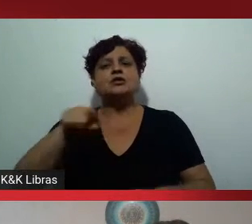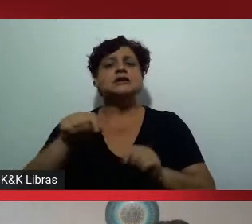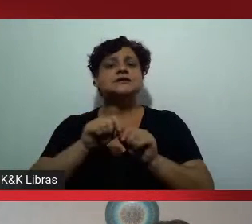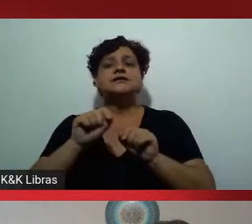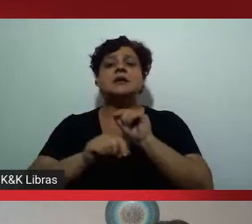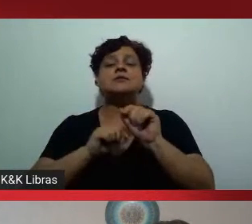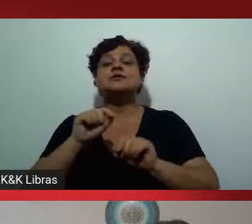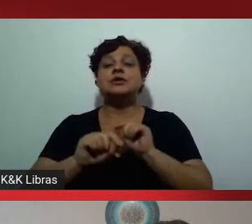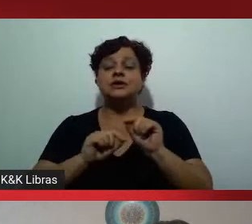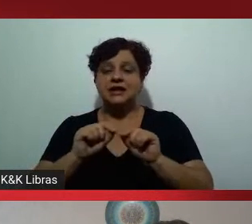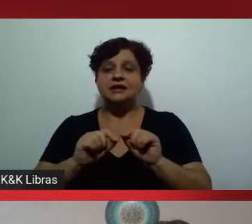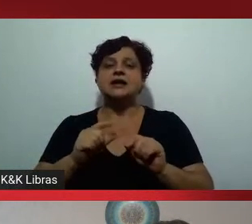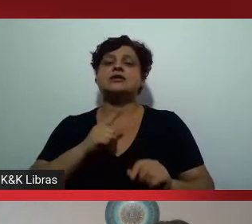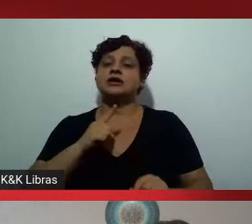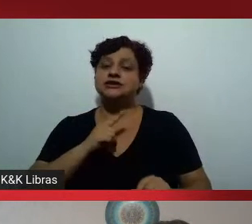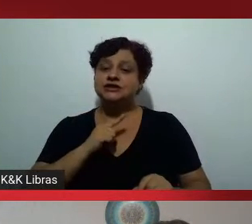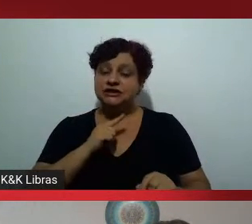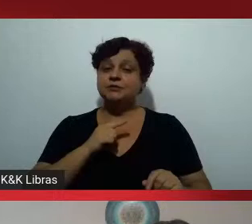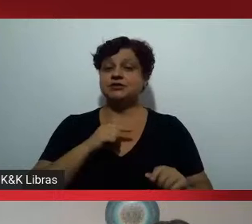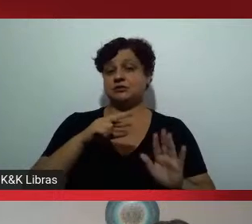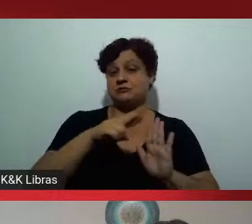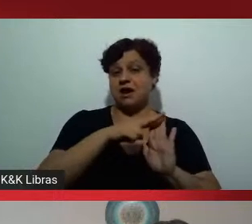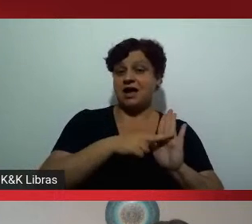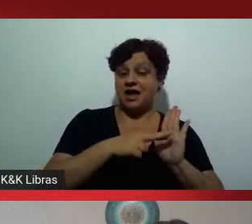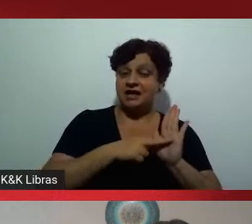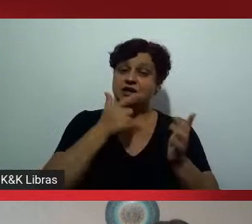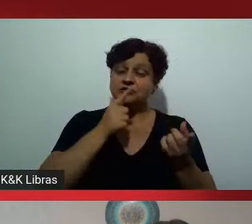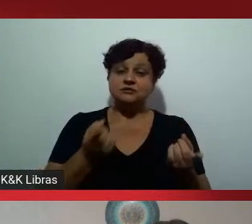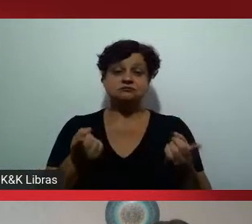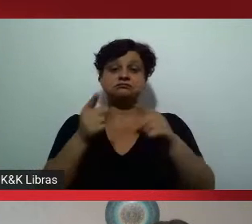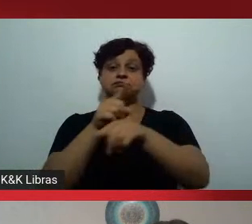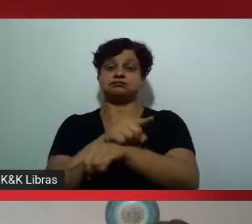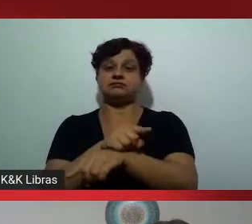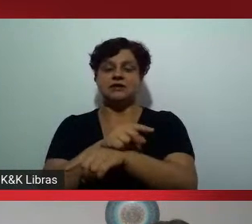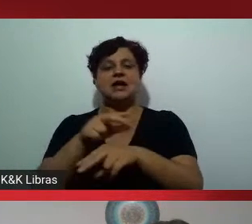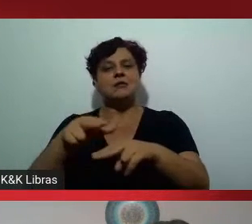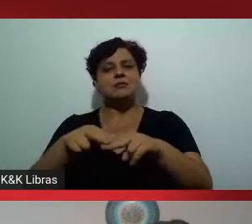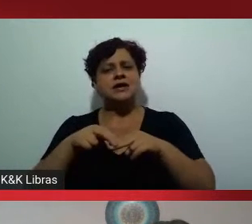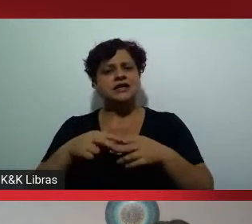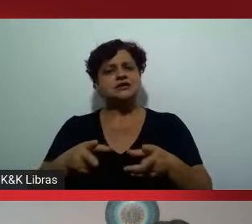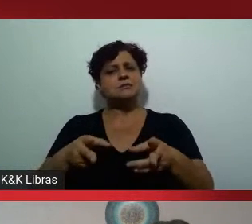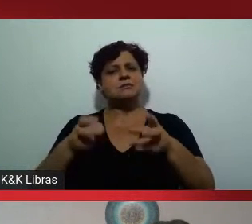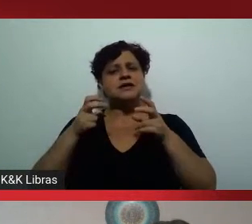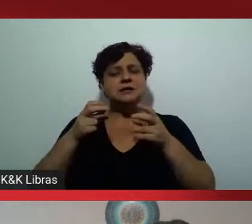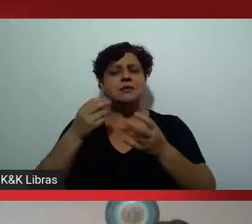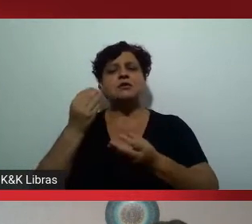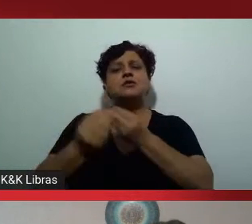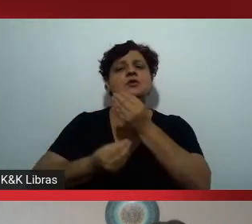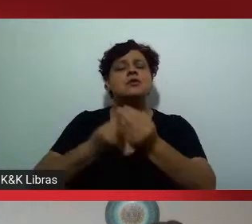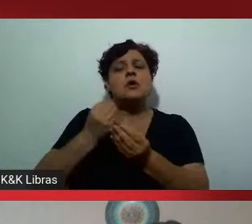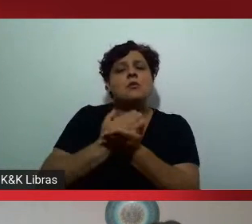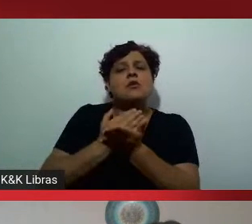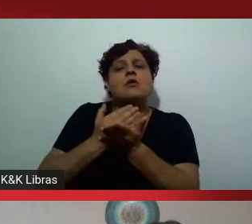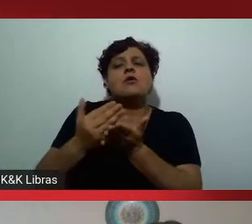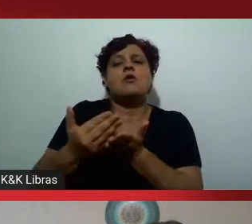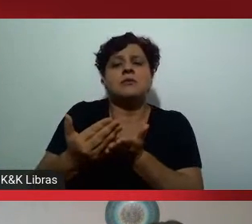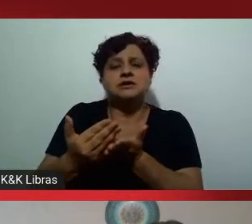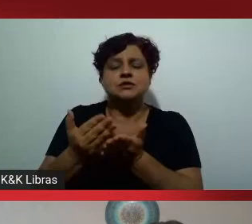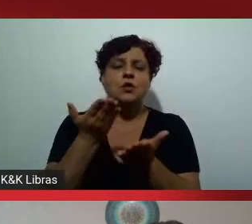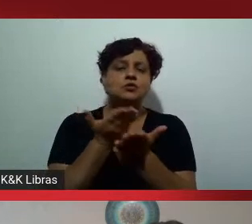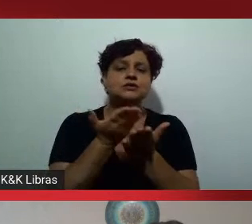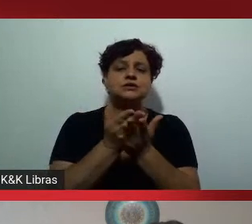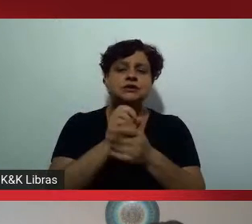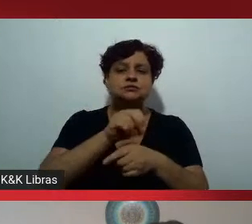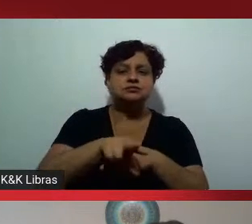olharmos as realidades e as origens das estudantes e dos estudantes. Nós passamos a ter uma maioria